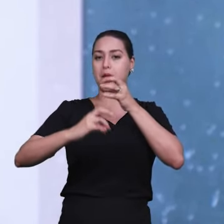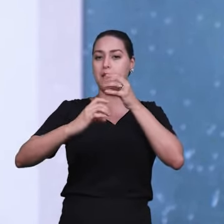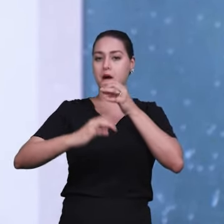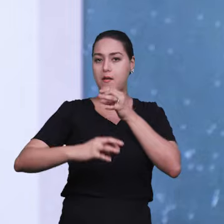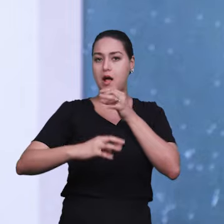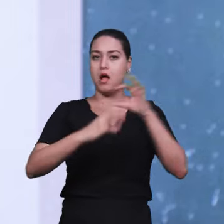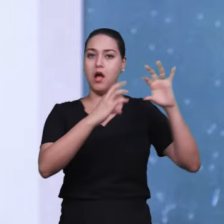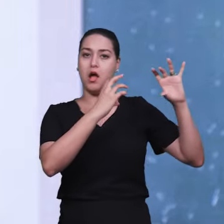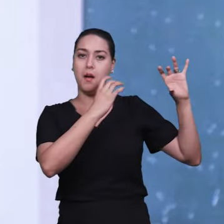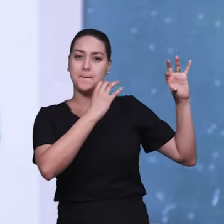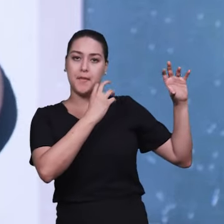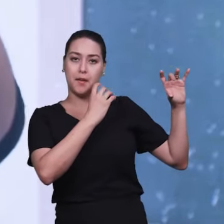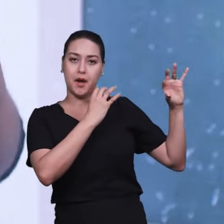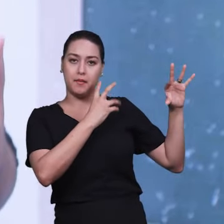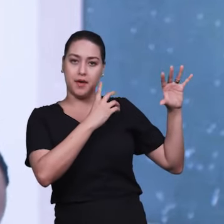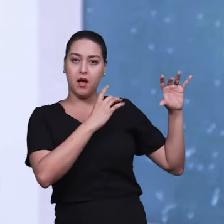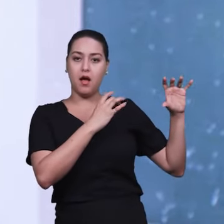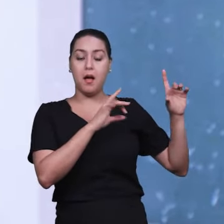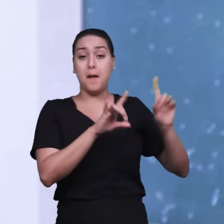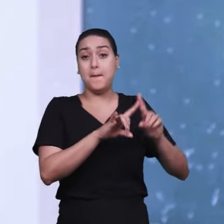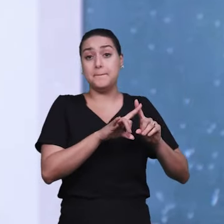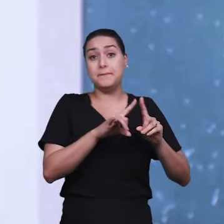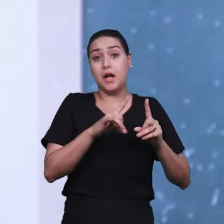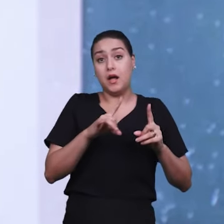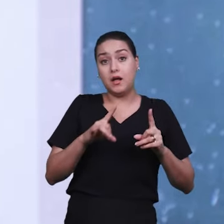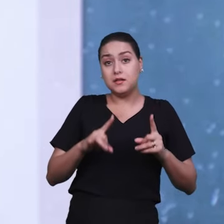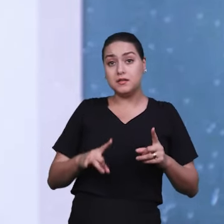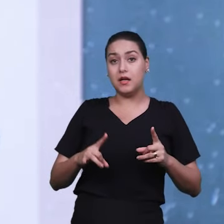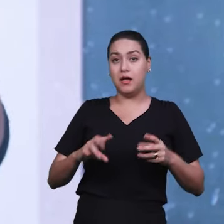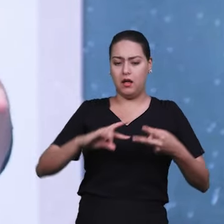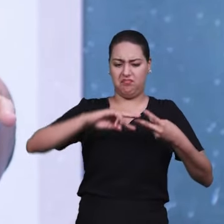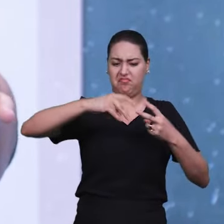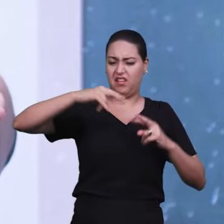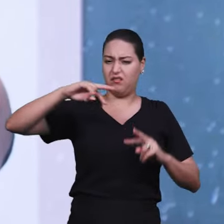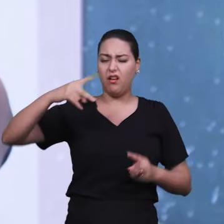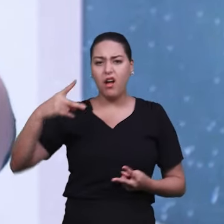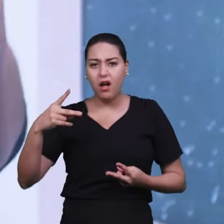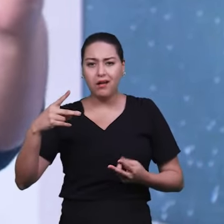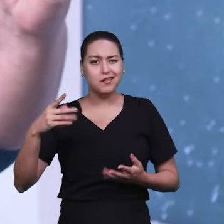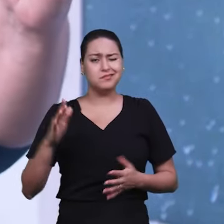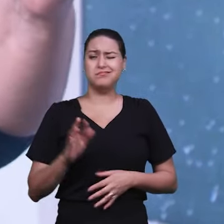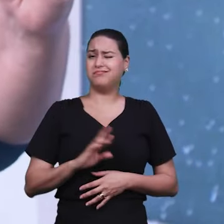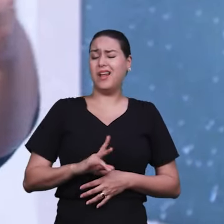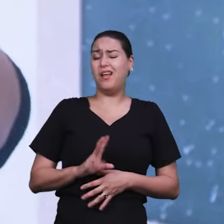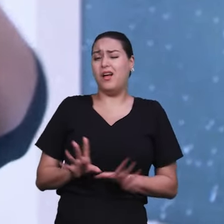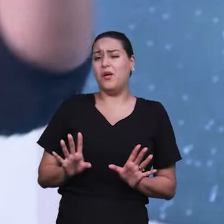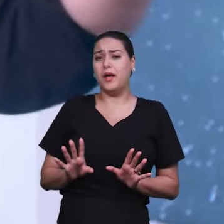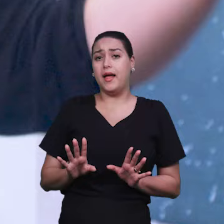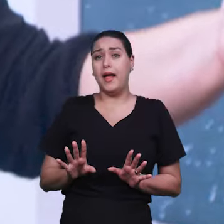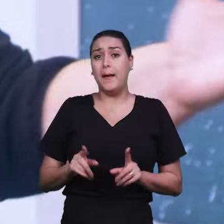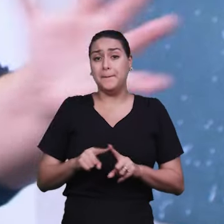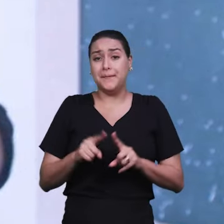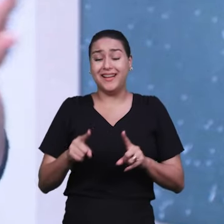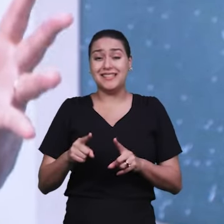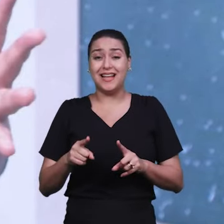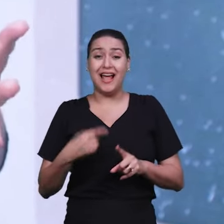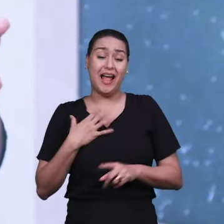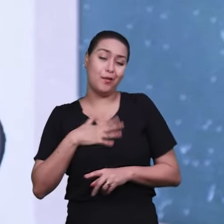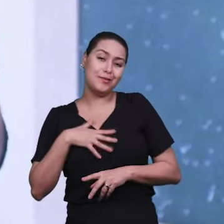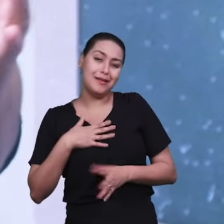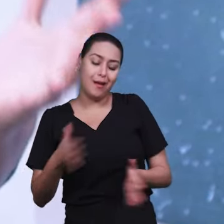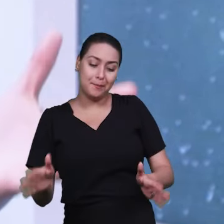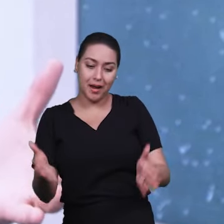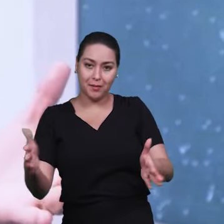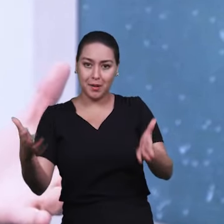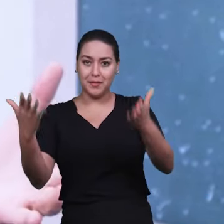gênios, existe um condicionamento depois a você pegar uma criança e a ter uma aptidão maior do que ela. A uma aptidão.